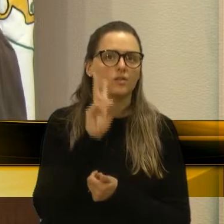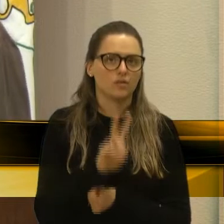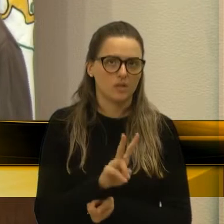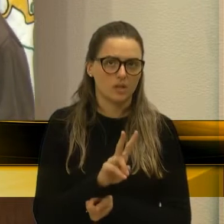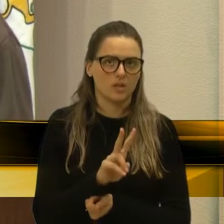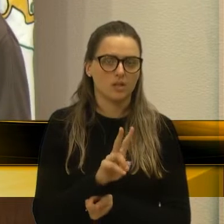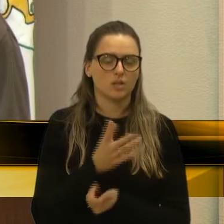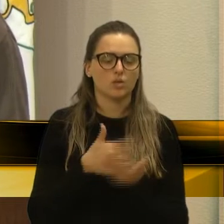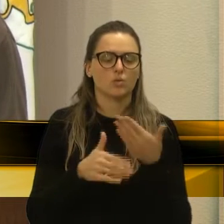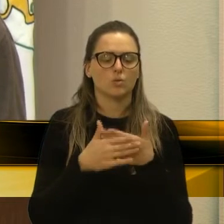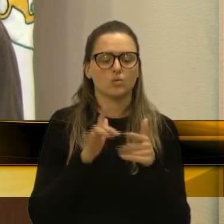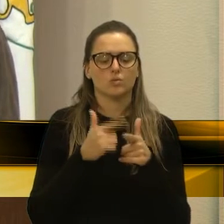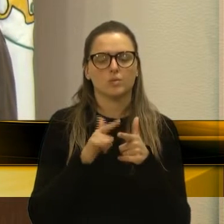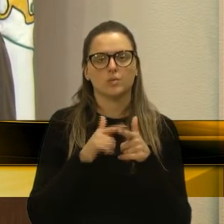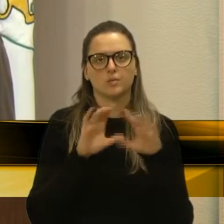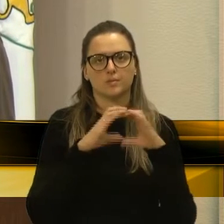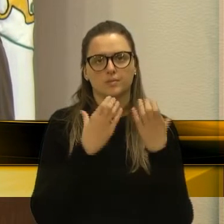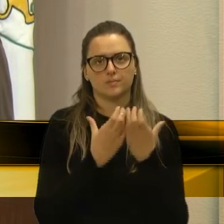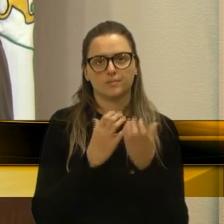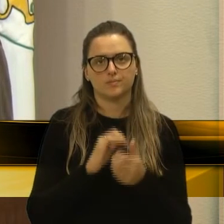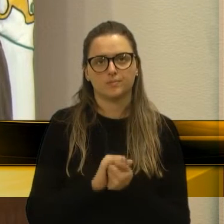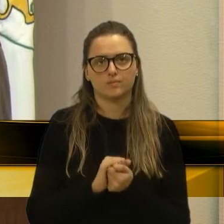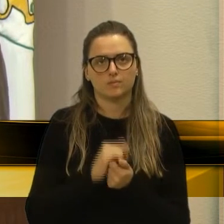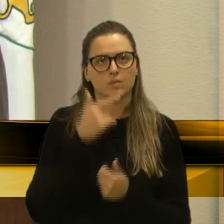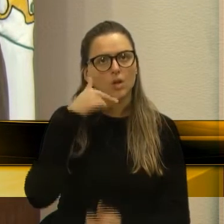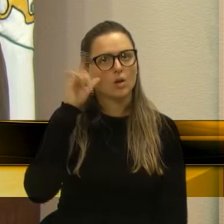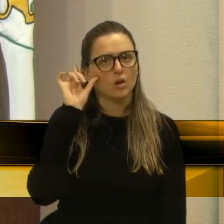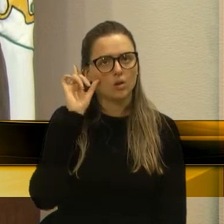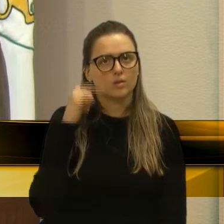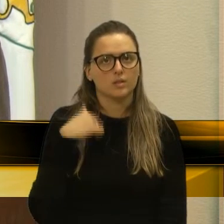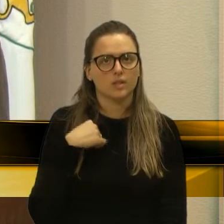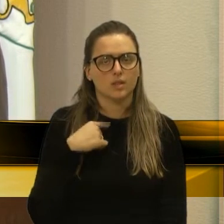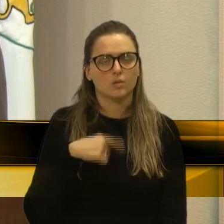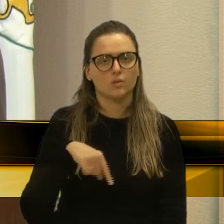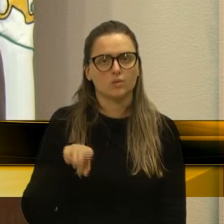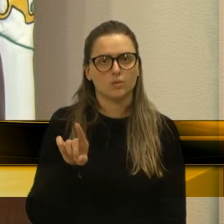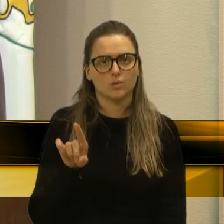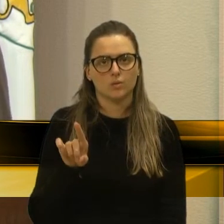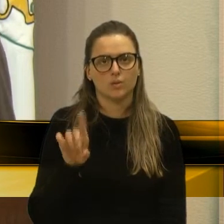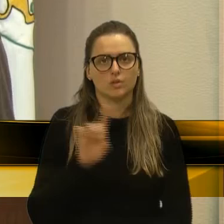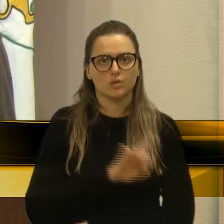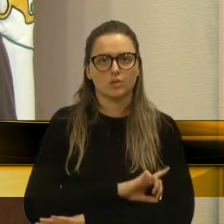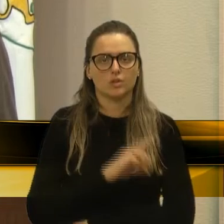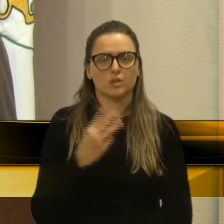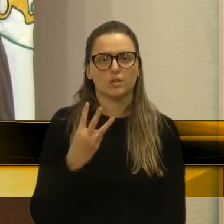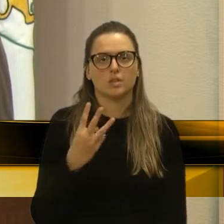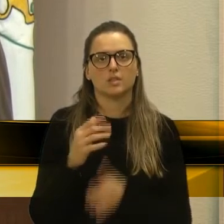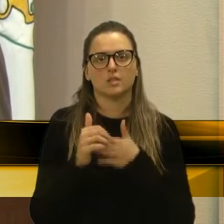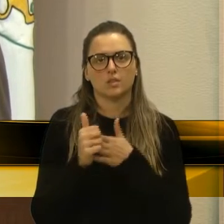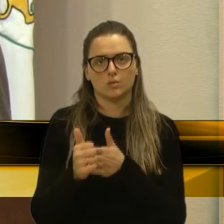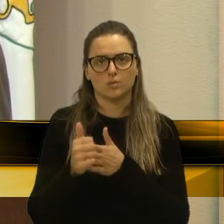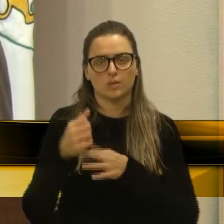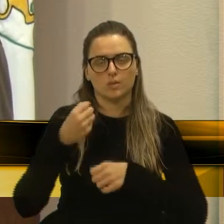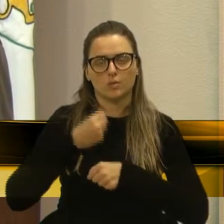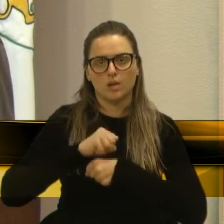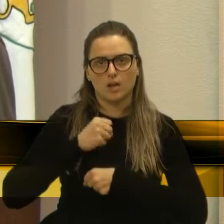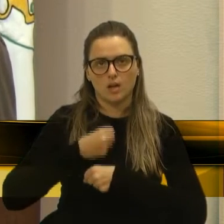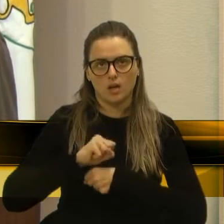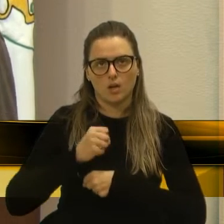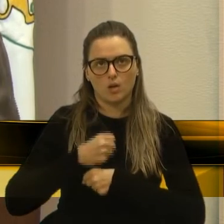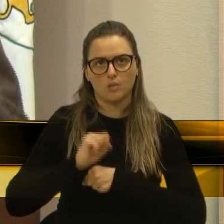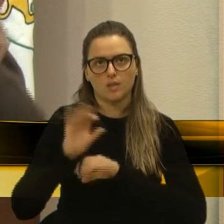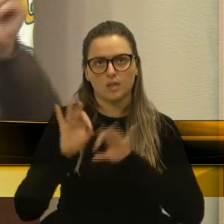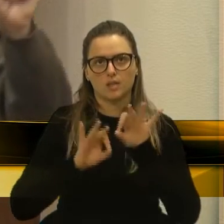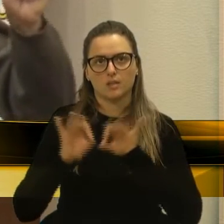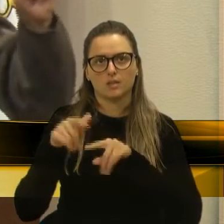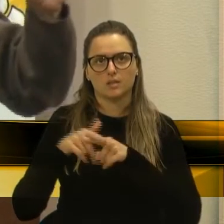os problemas da nossa comunidade. e ontem, então, no dia 3, estive acompanhado, acompanhando, então, as obras do calçamento.